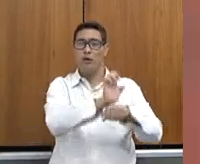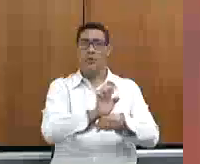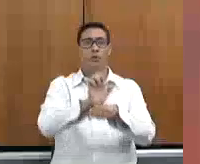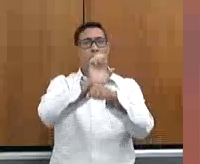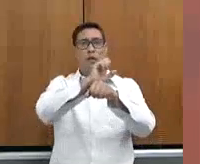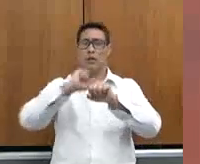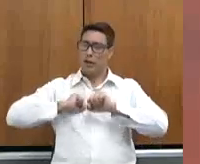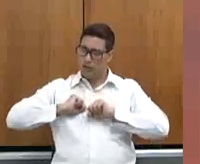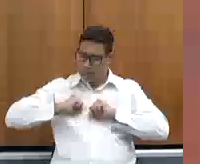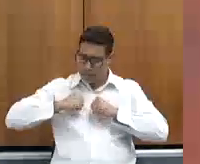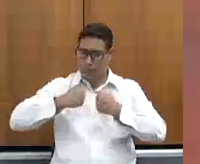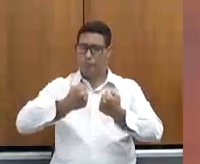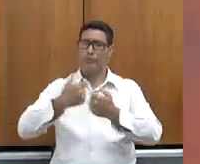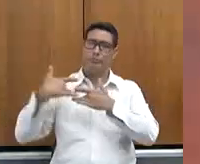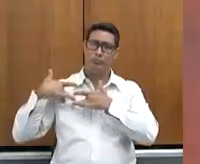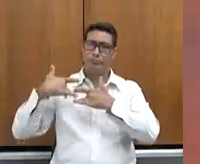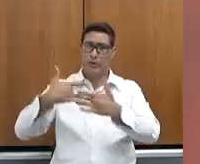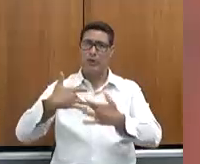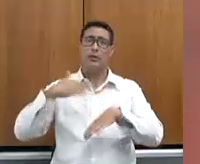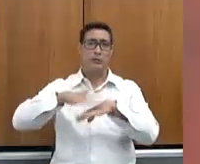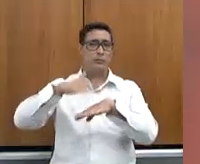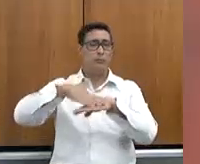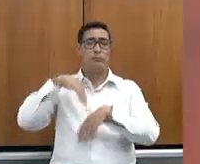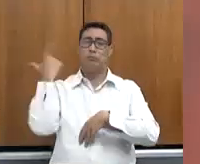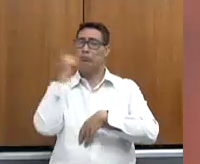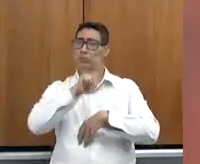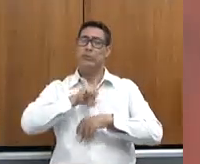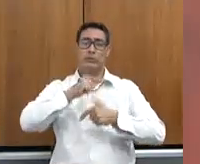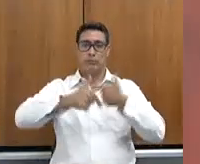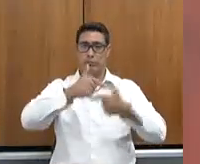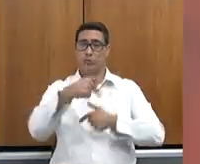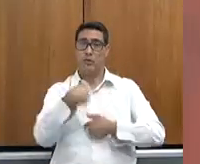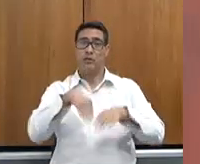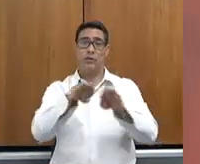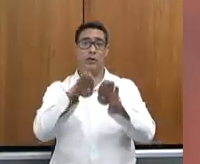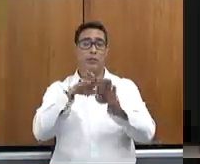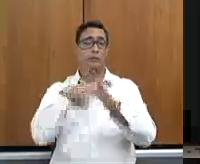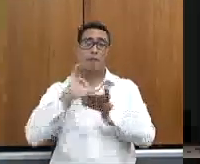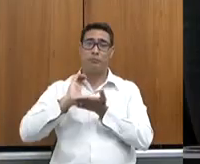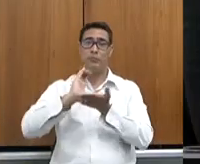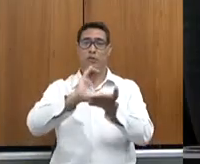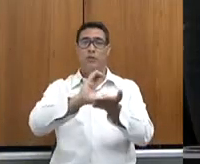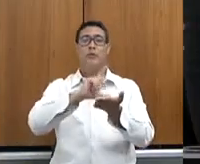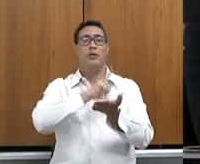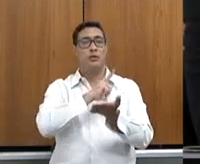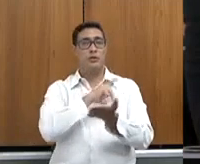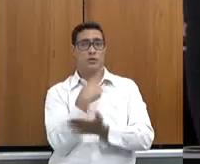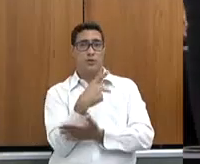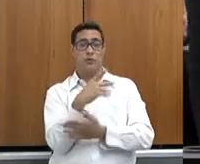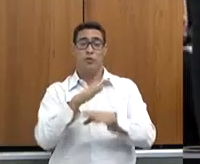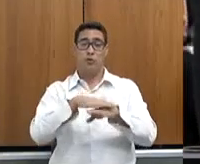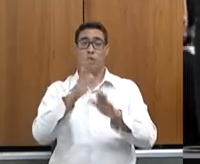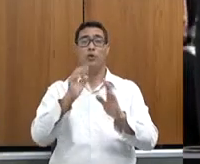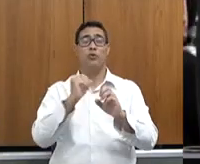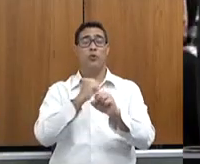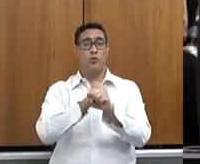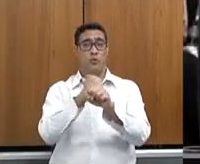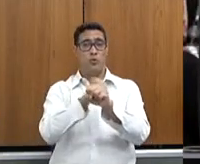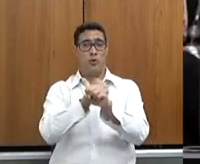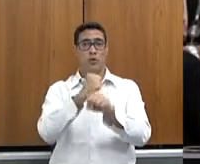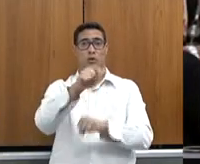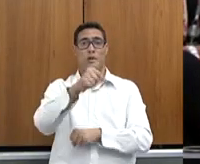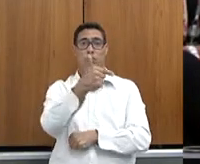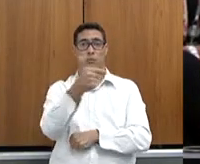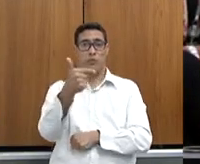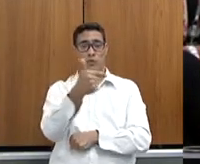imensa para que a gente possa conseguir fazer isso, e investimentos que nós temos feito. Só no ano agora, de 2022,